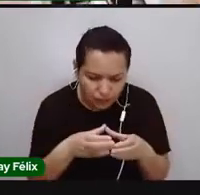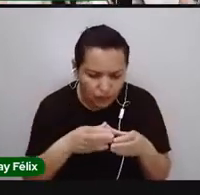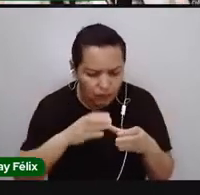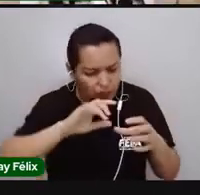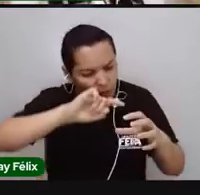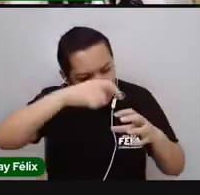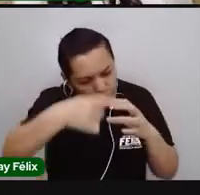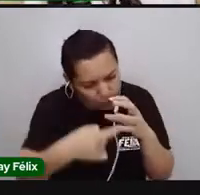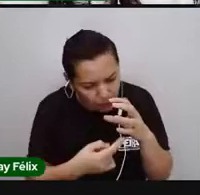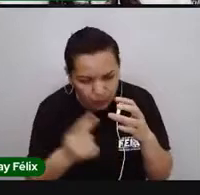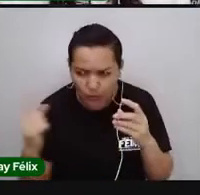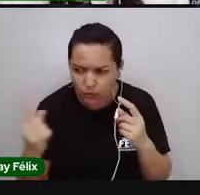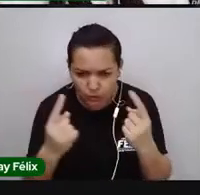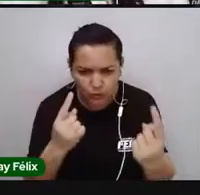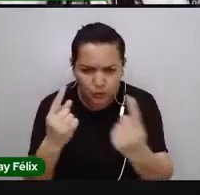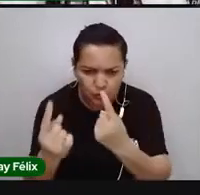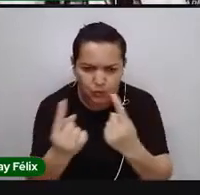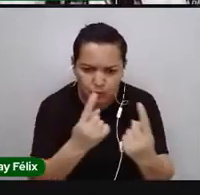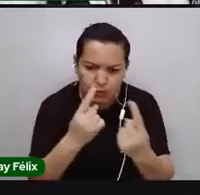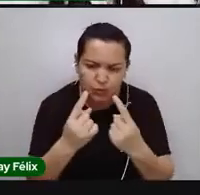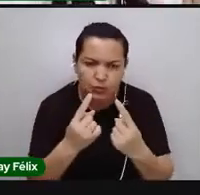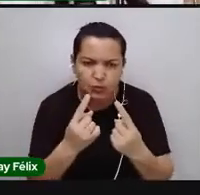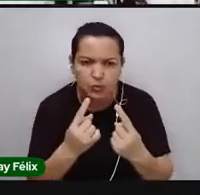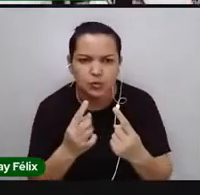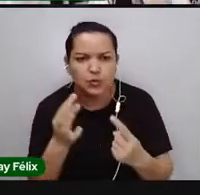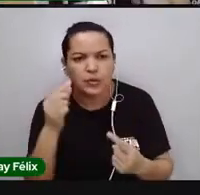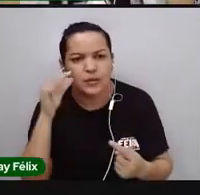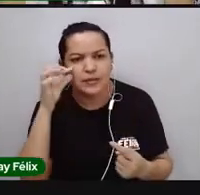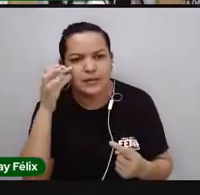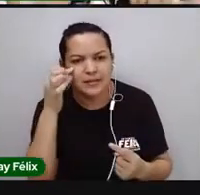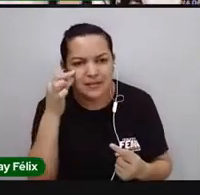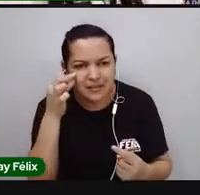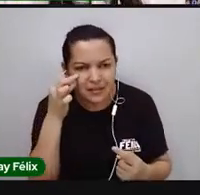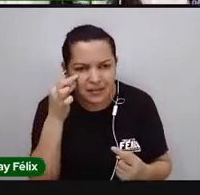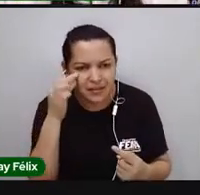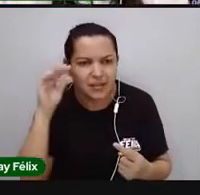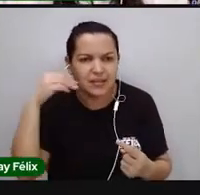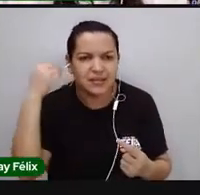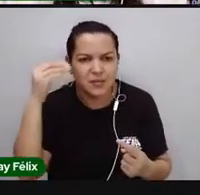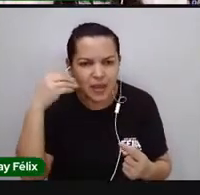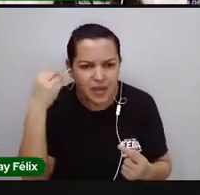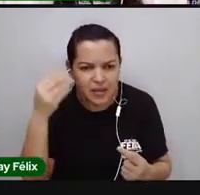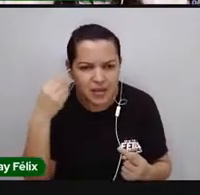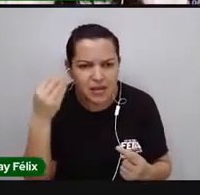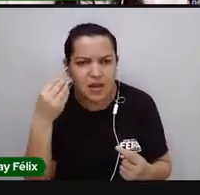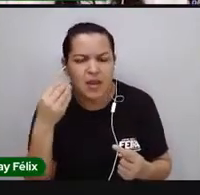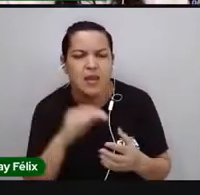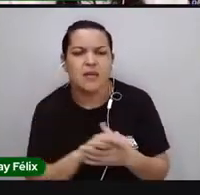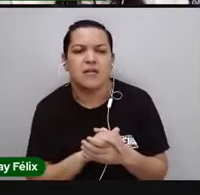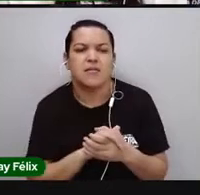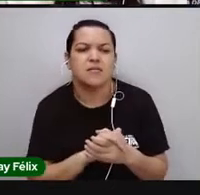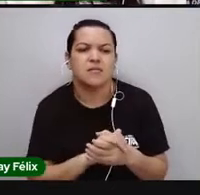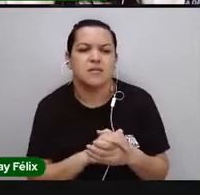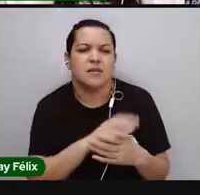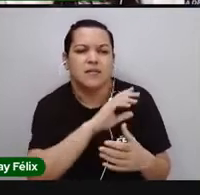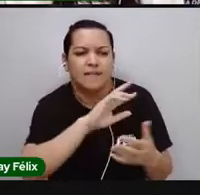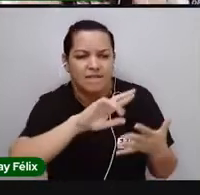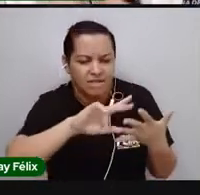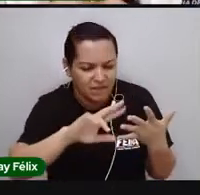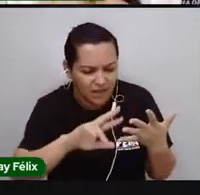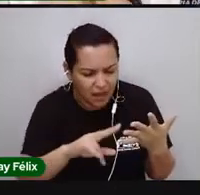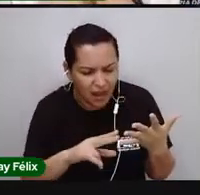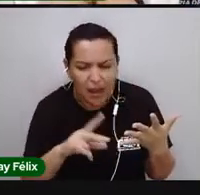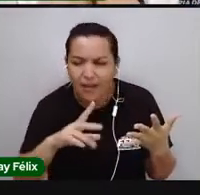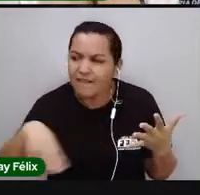testando aquela mesma substância, testando esse mesmo objeto de